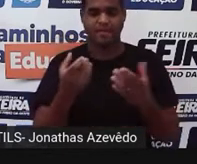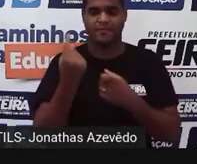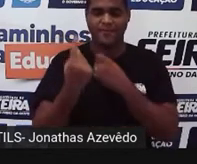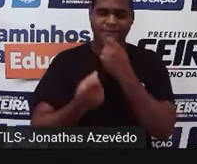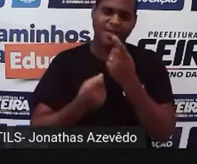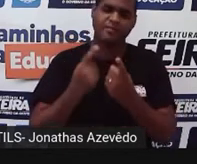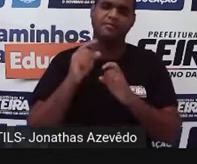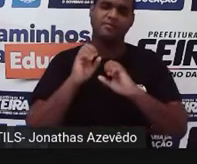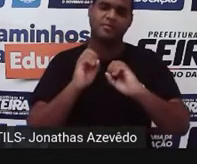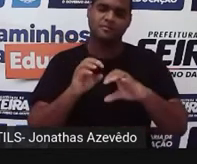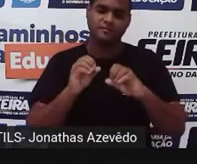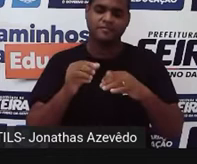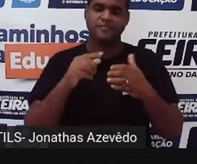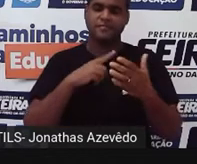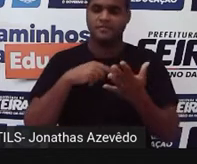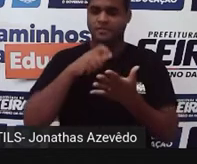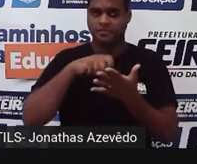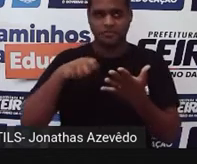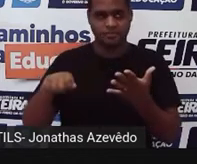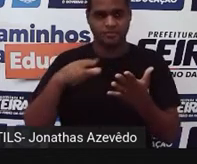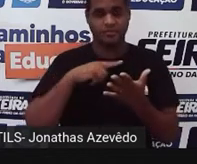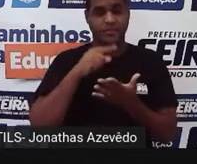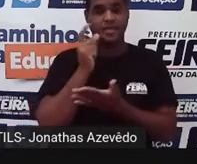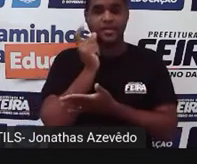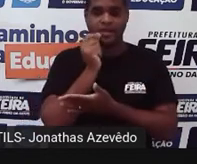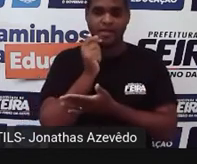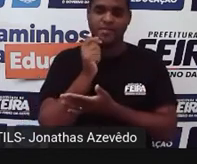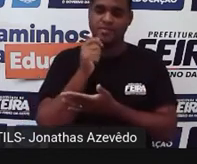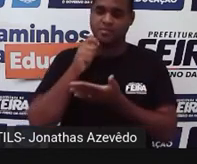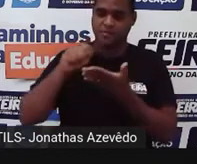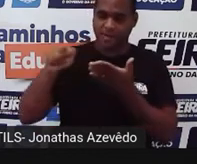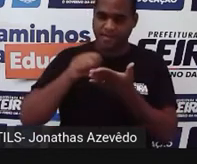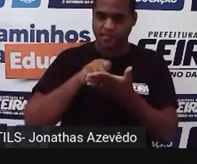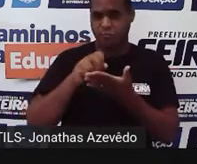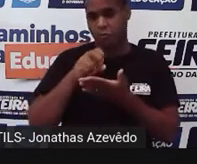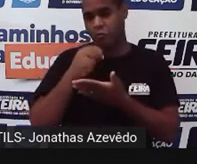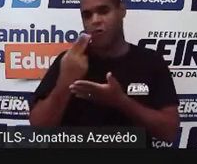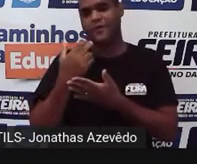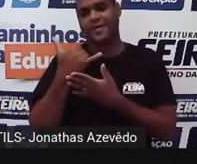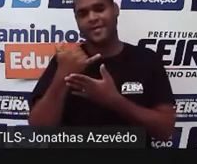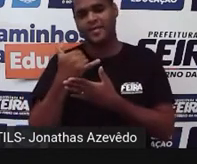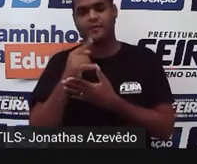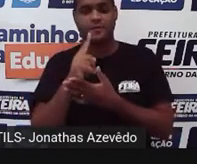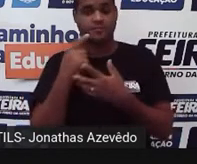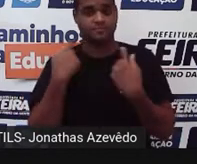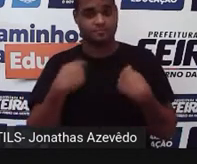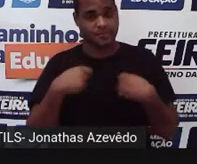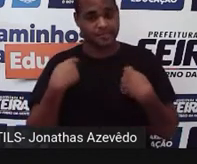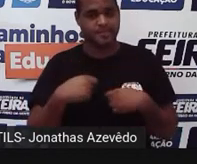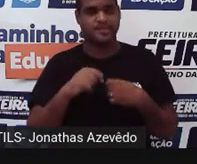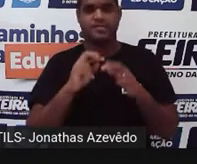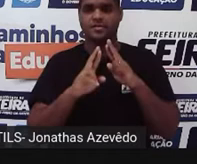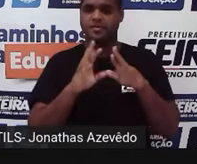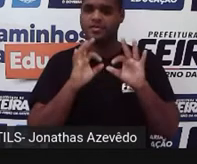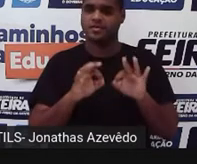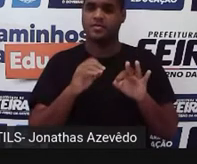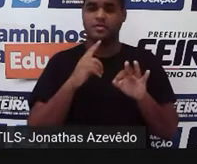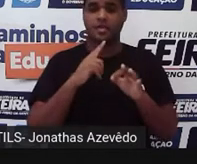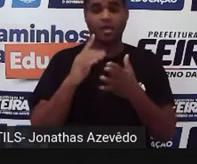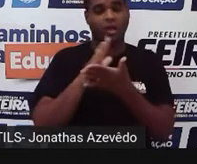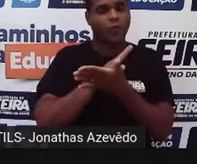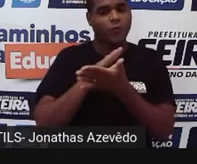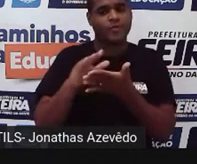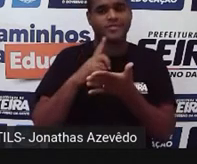tá? Caderno, lápis e borracha ou caneta, que você vai precisar rascunhar, fazer alguns